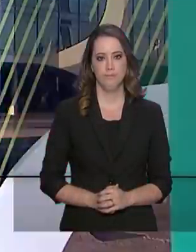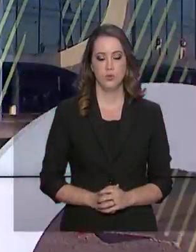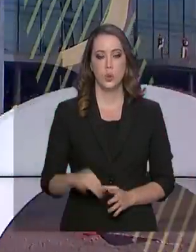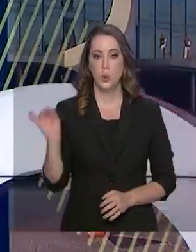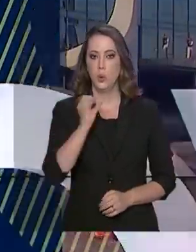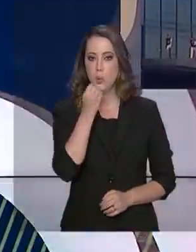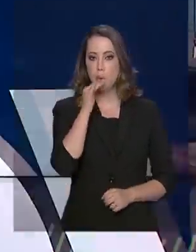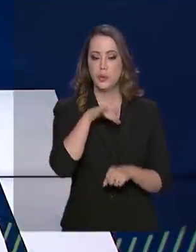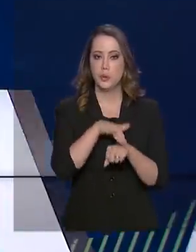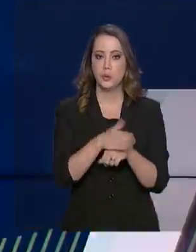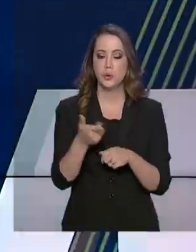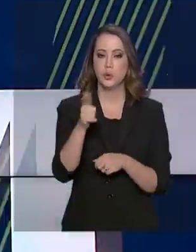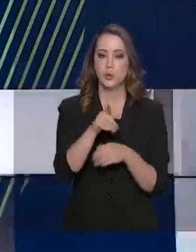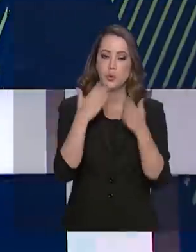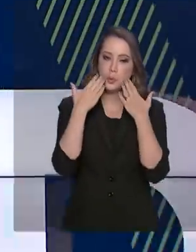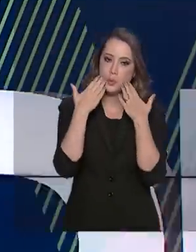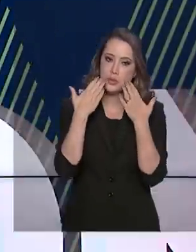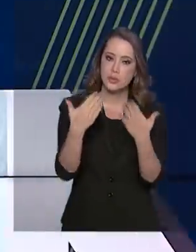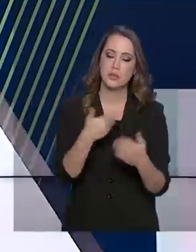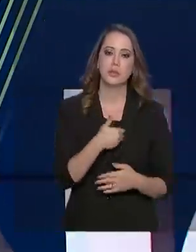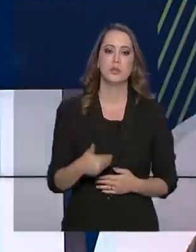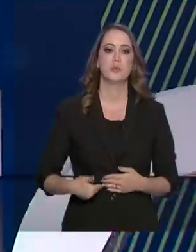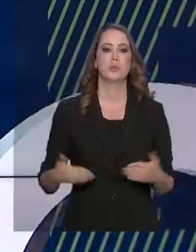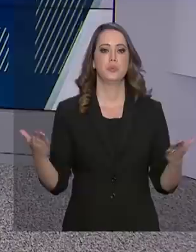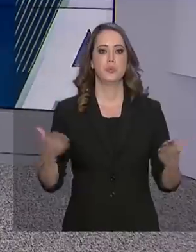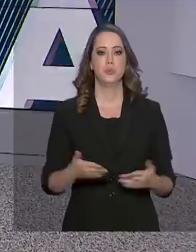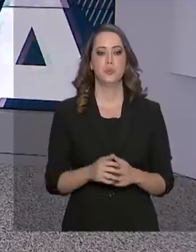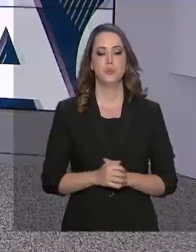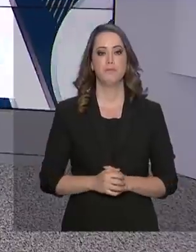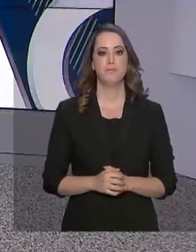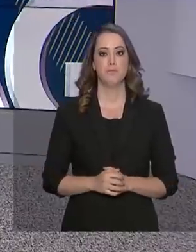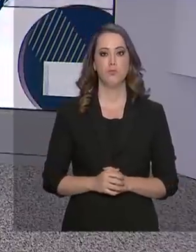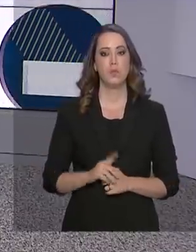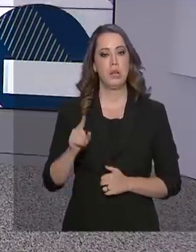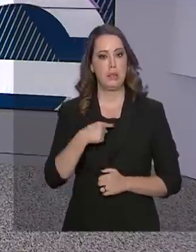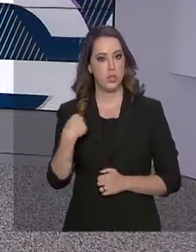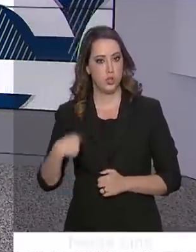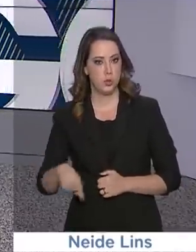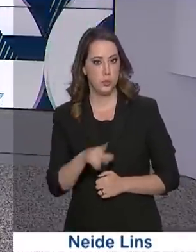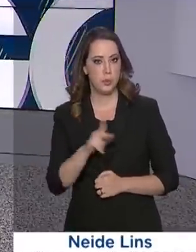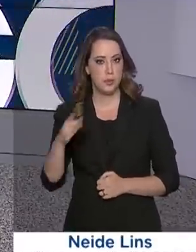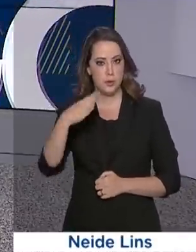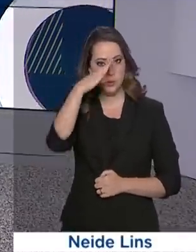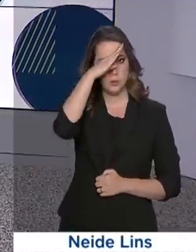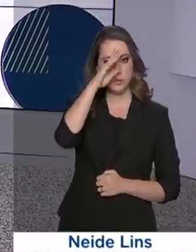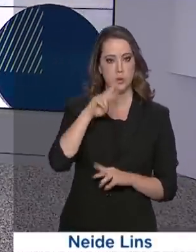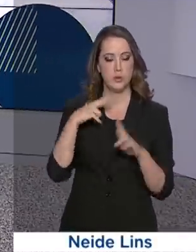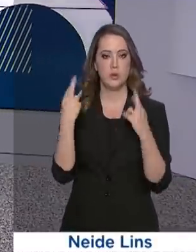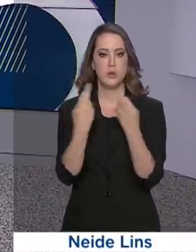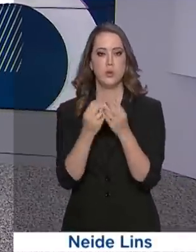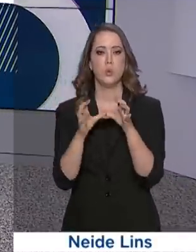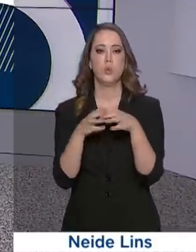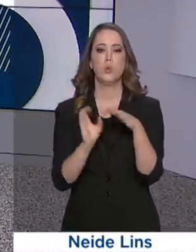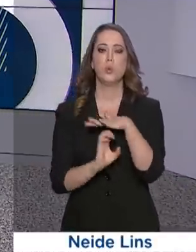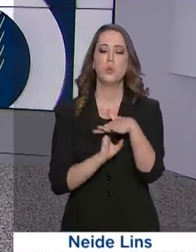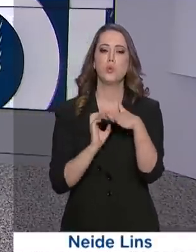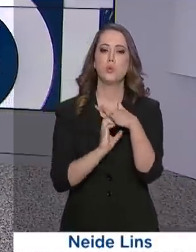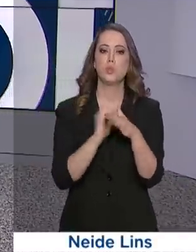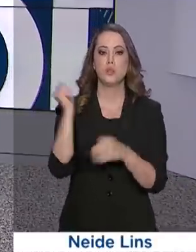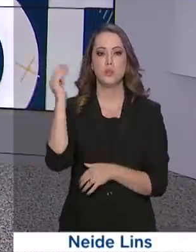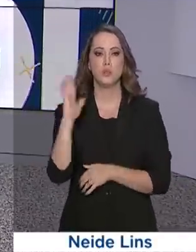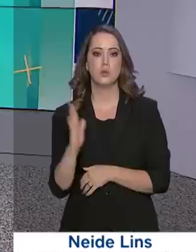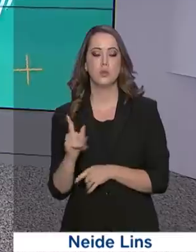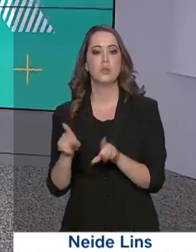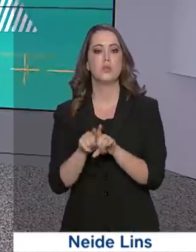Olá, boa noite. Estamos no ar com o Governo Agora. Em Pequim, na China, o presidente Jair Bolsonaro se reuniu com empresários